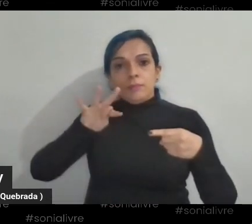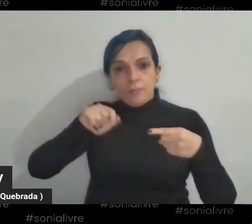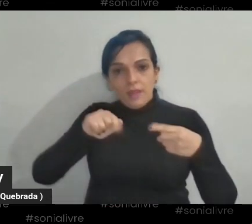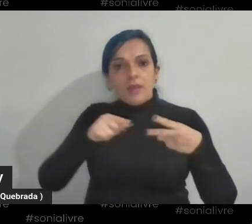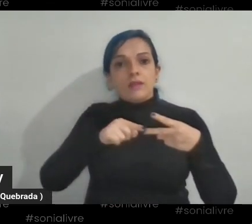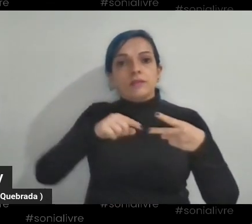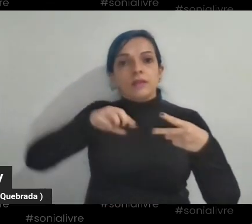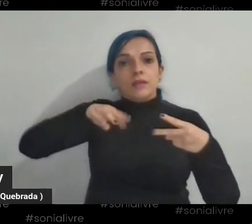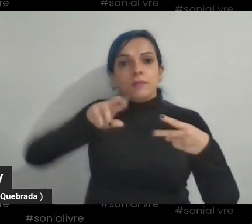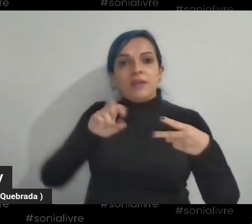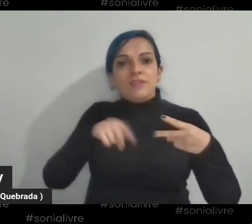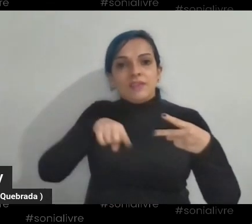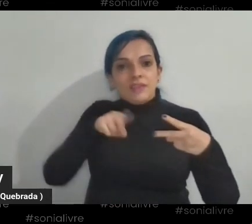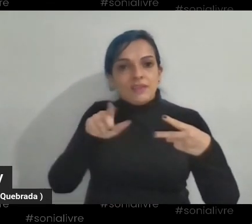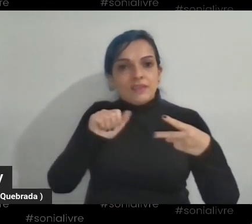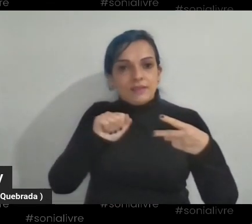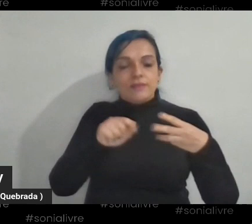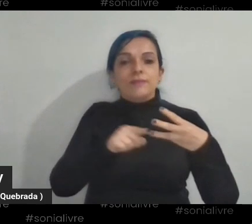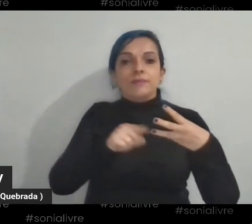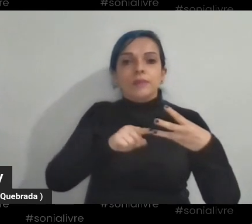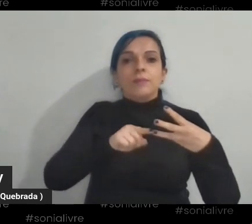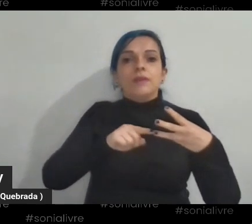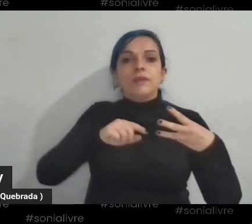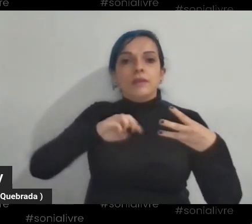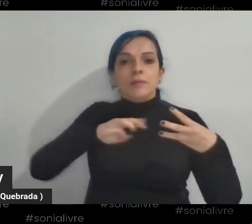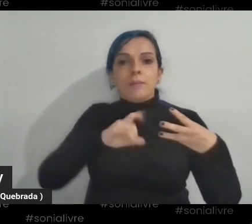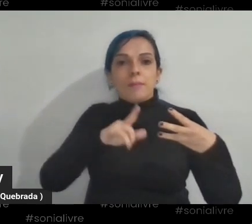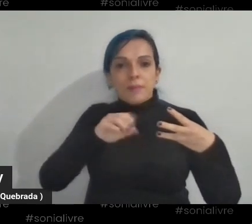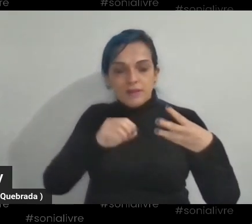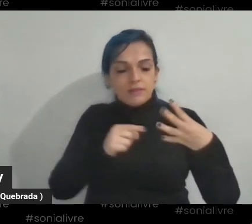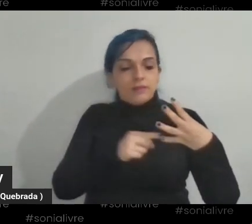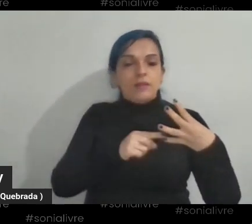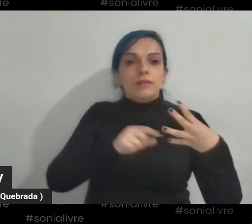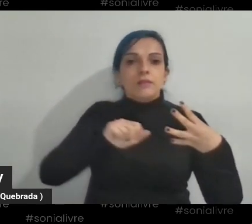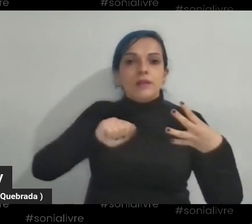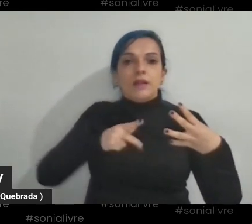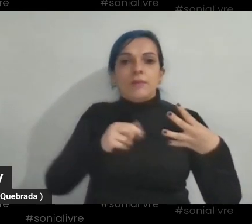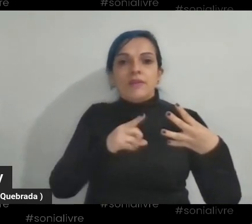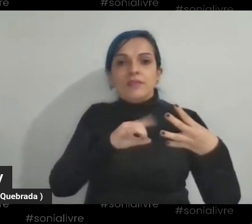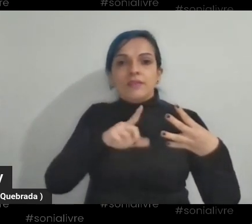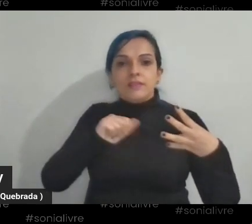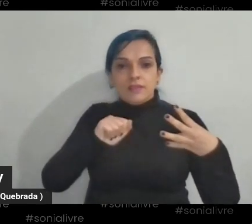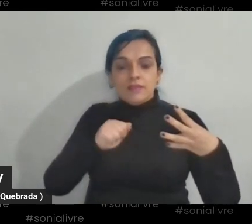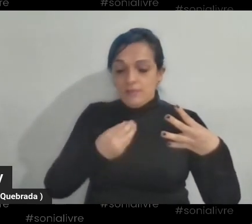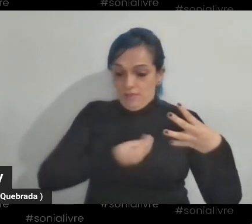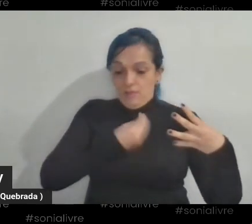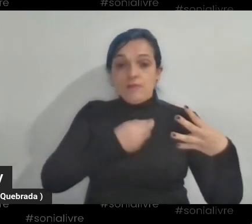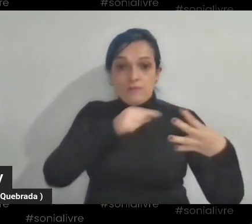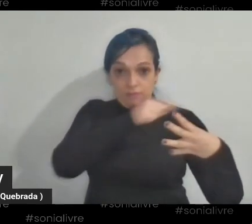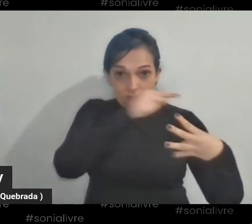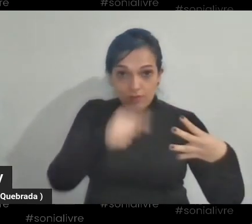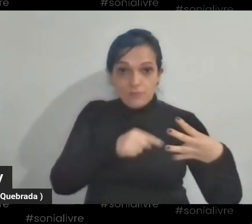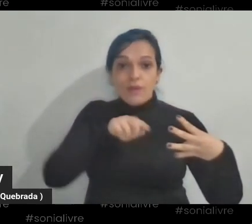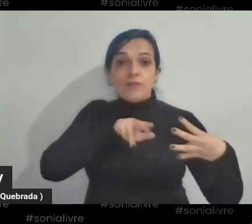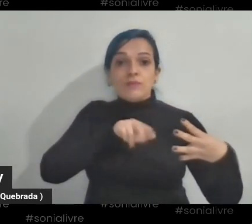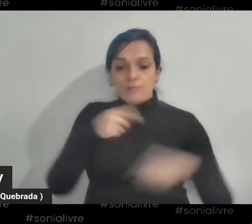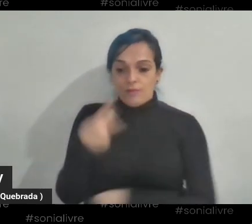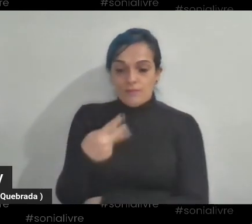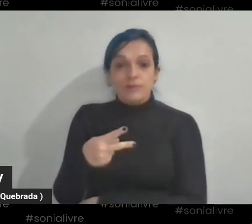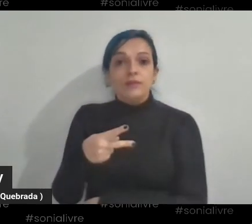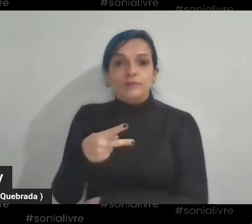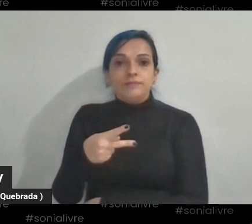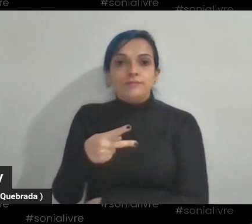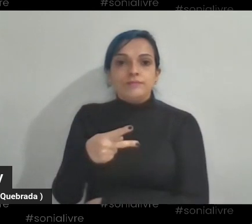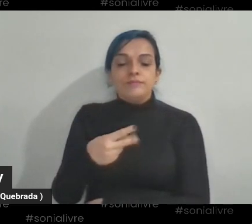A Aparecida e o Marcelo vivem, e o que a dona Deolinda também viveu, a mãe da Sônia. O